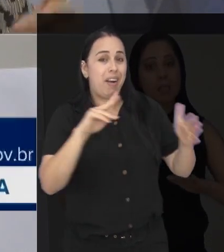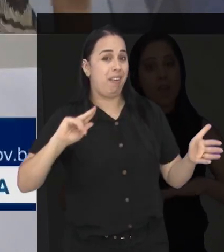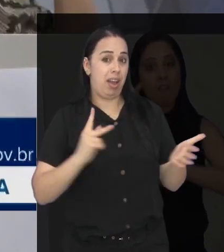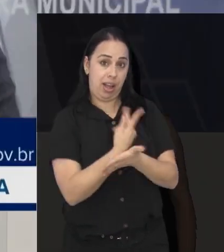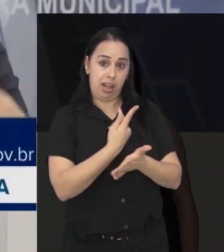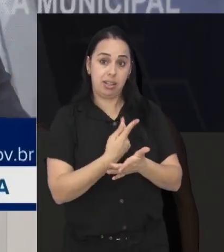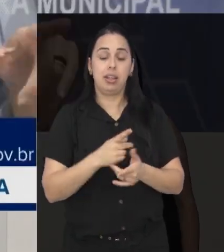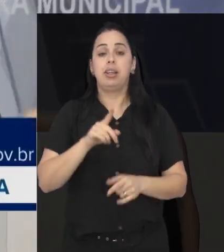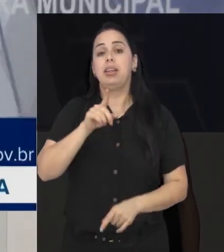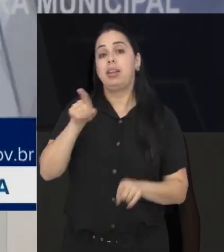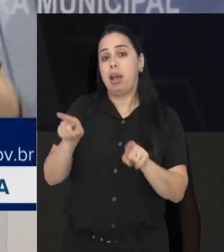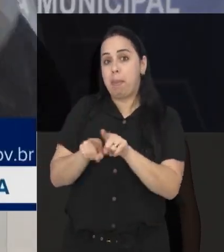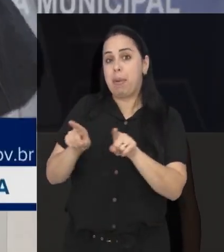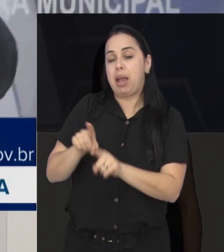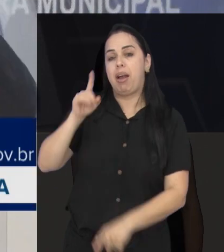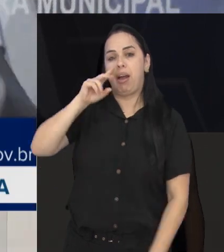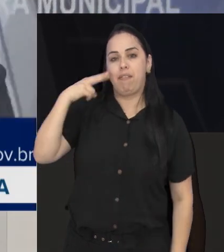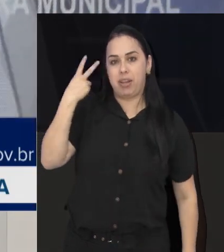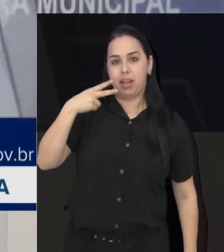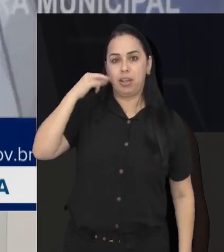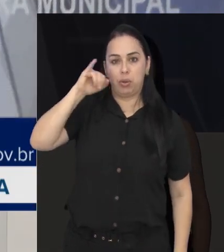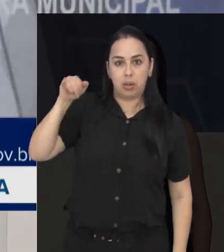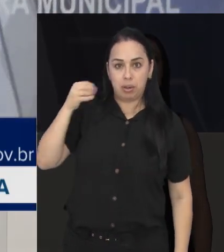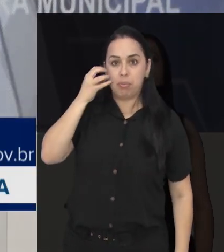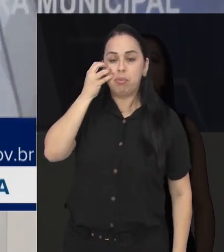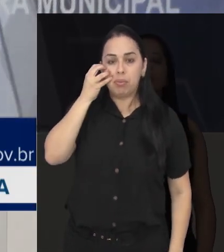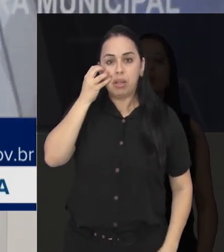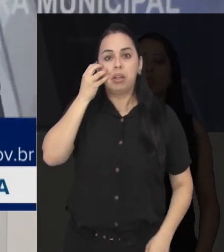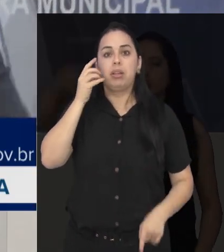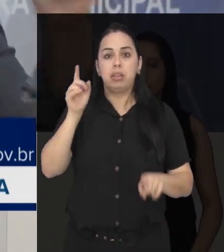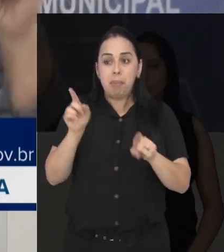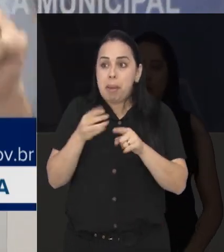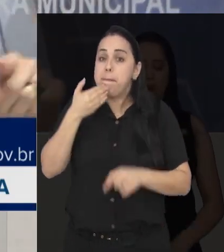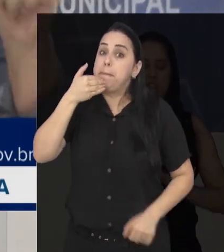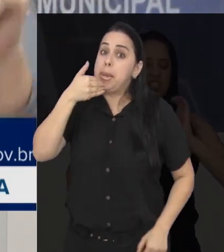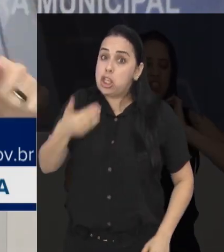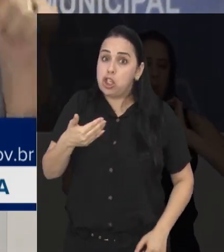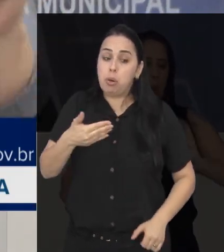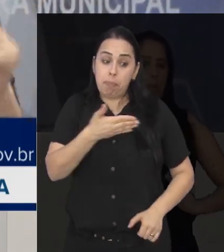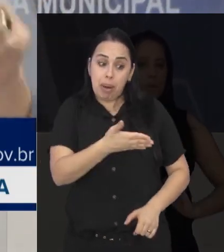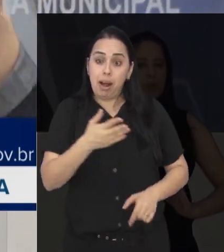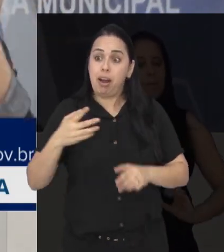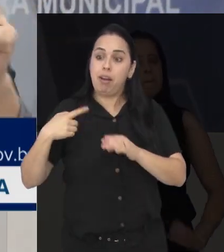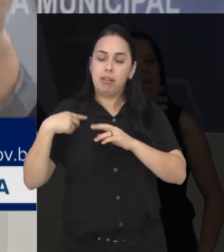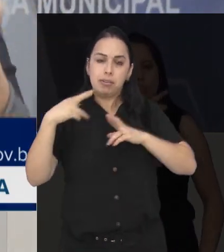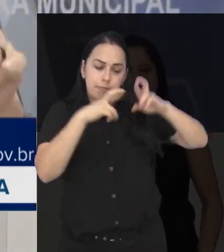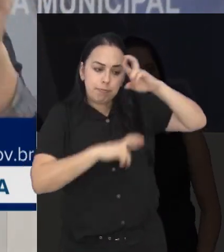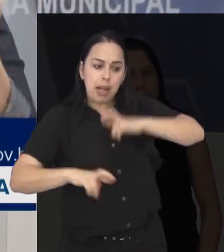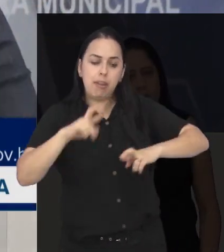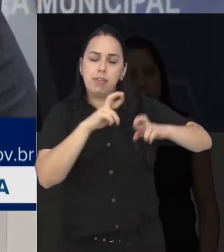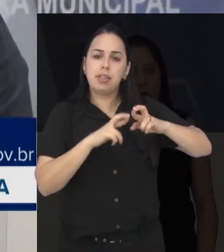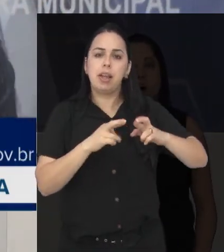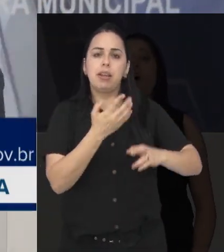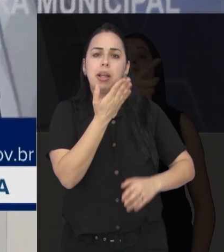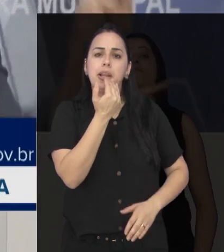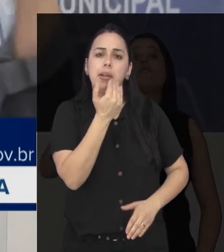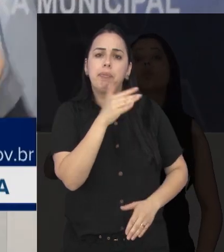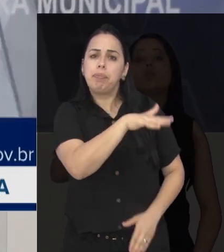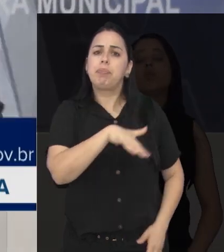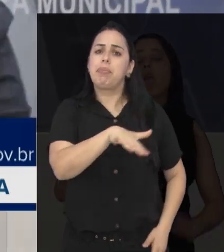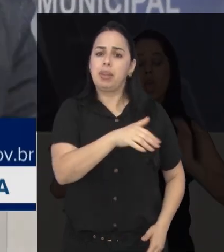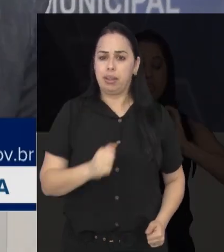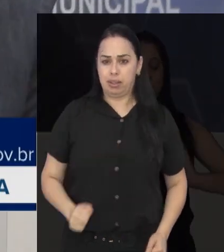maneira correta. O mesmo assunto foi apontado pela vereadora Juliana Fraga, que pediu providências e apurações sobre a situação dos